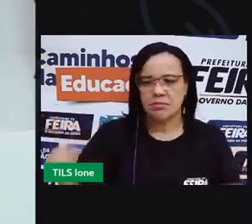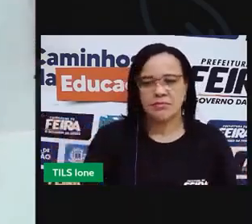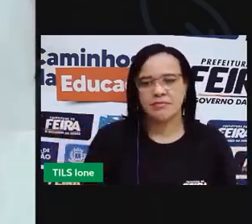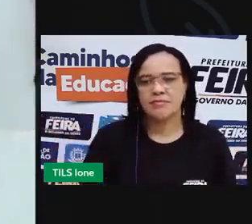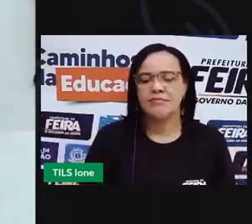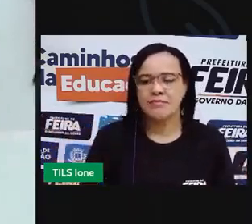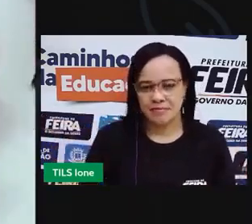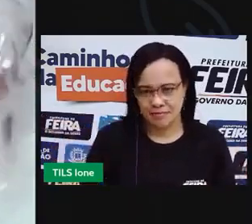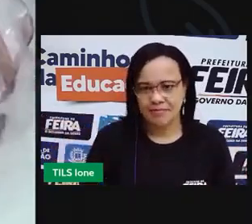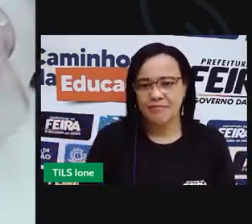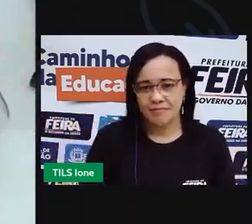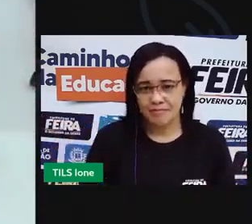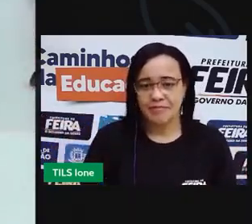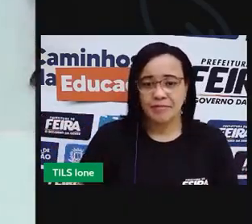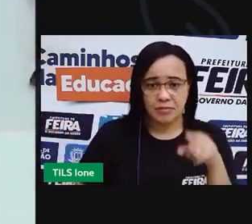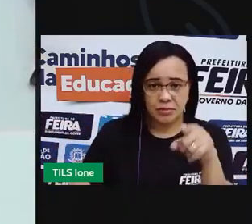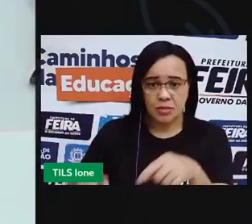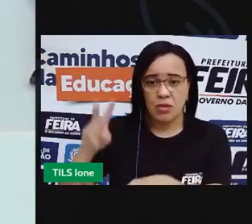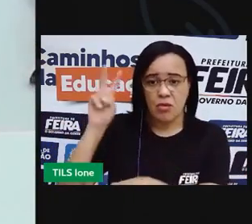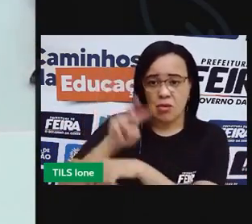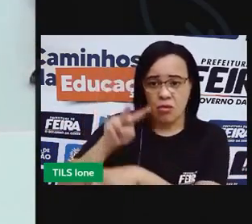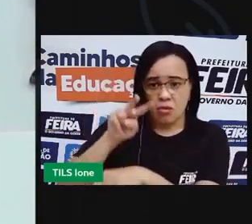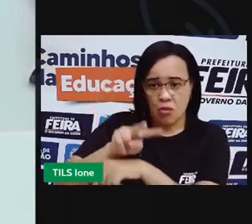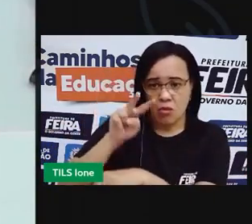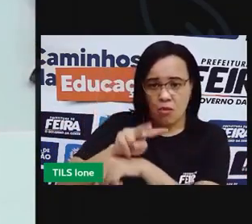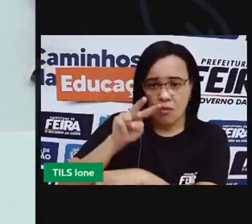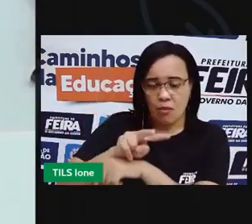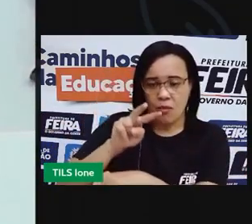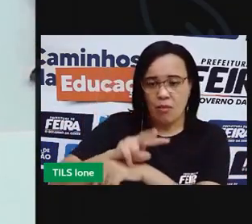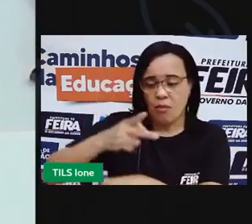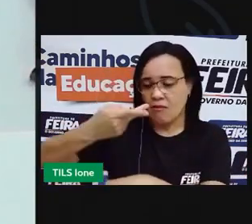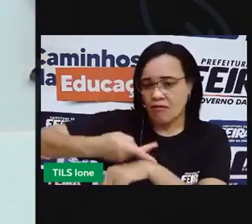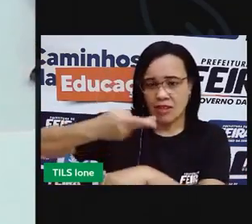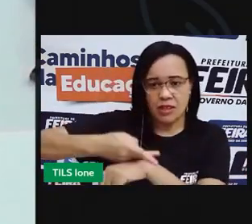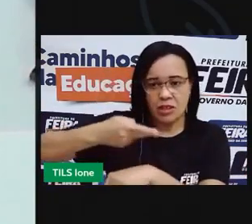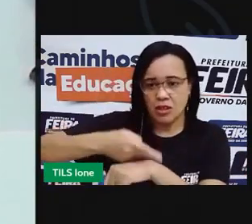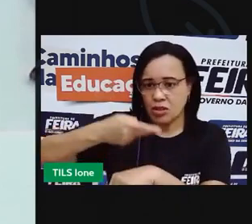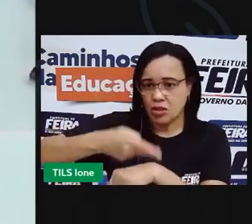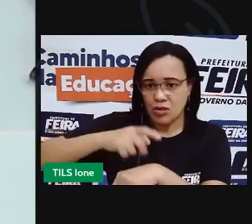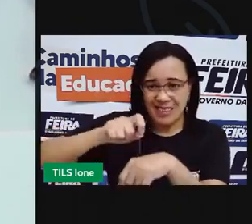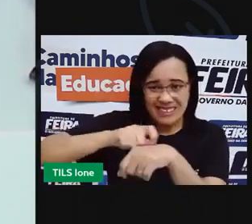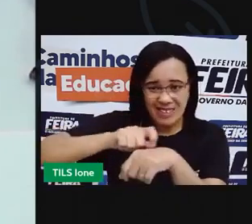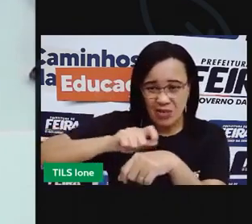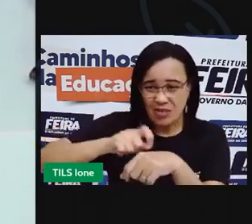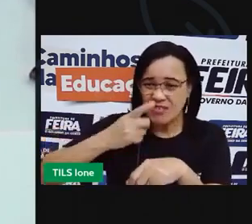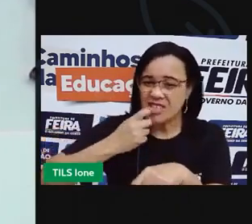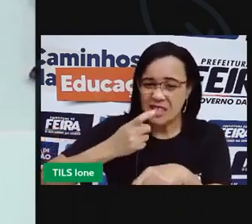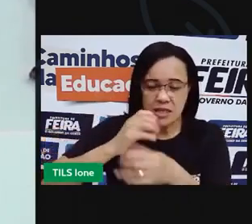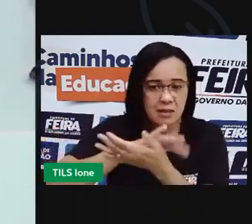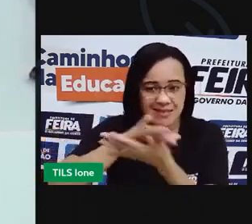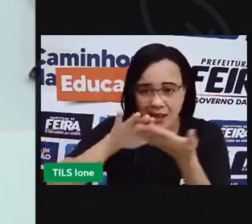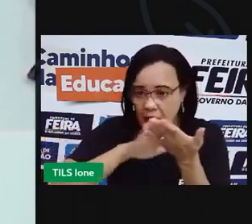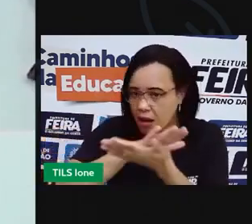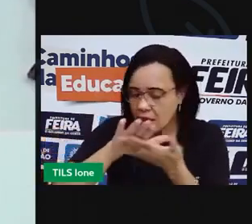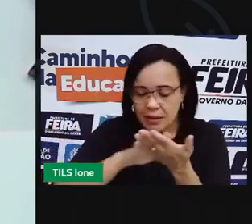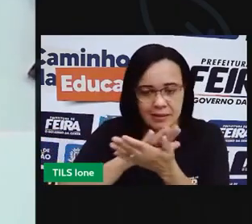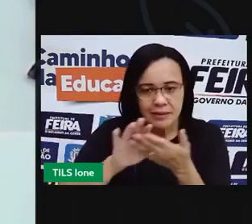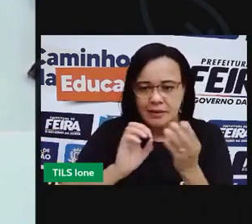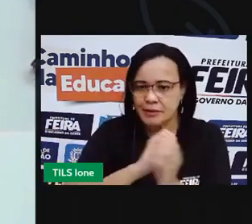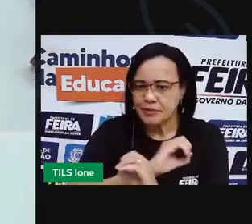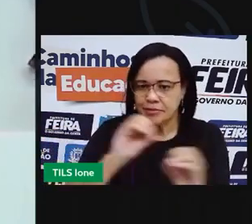porque aqui dentro o vidro não vai machucar ninguém ele não consegue cortar essa